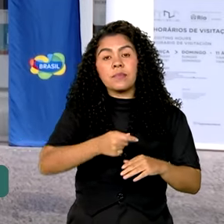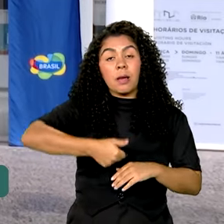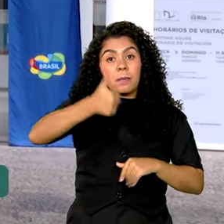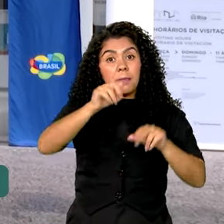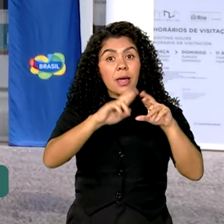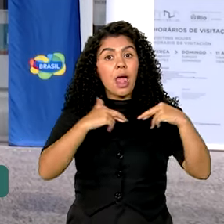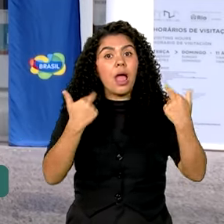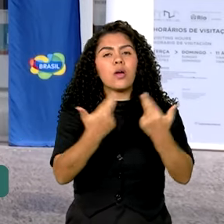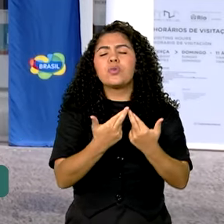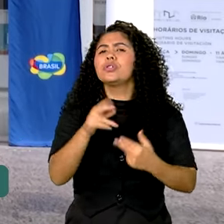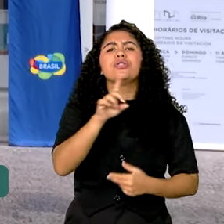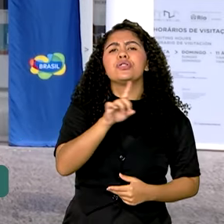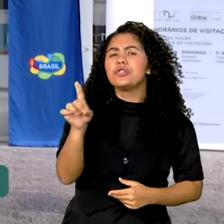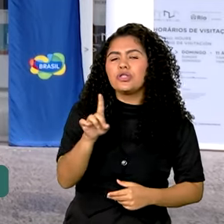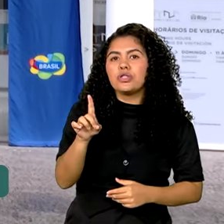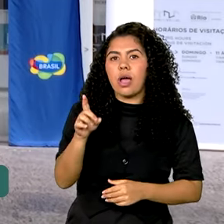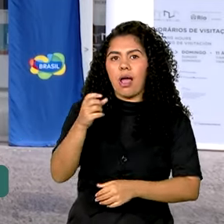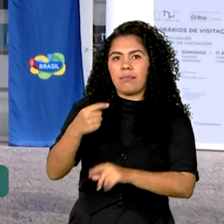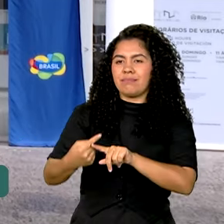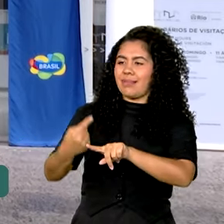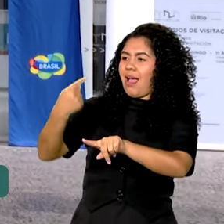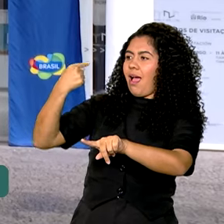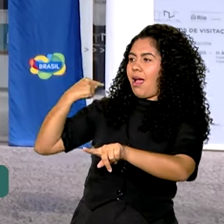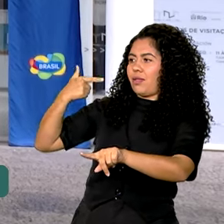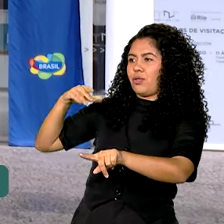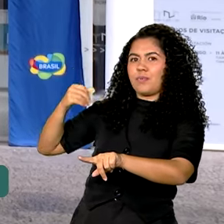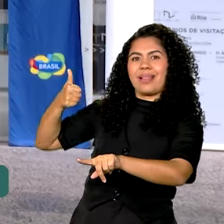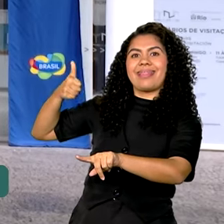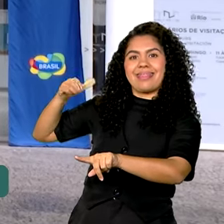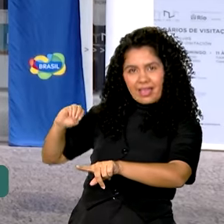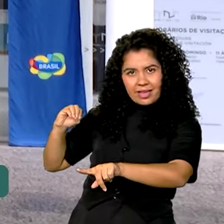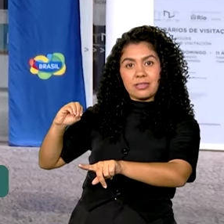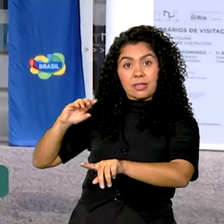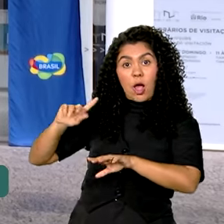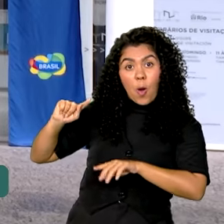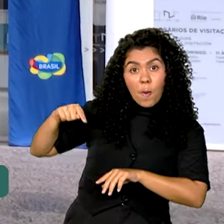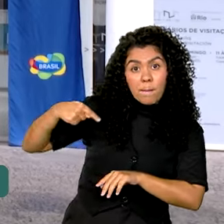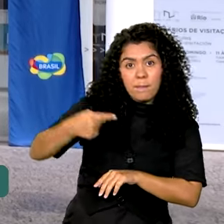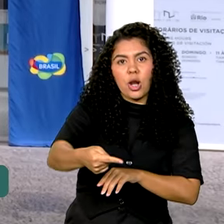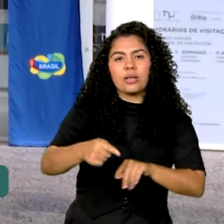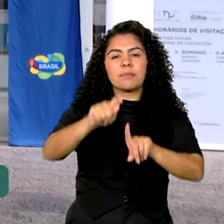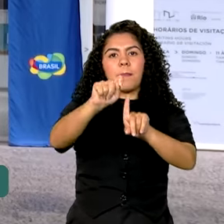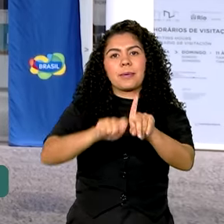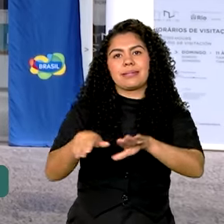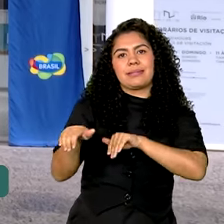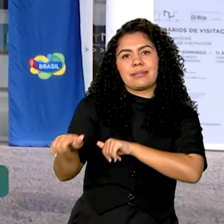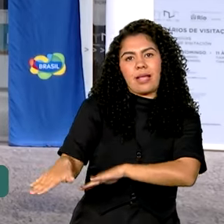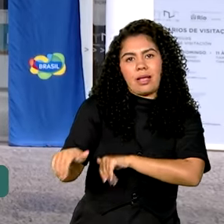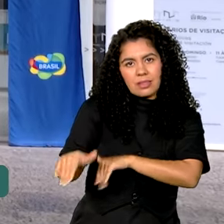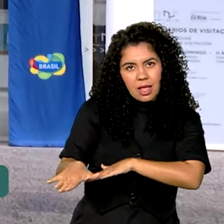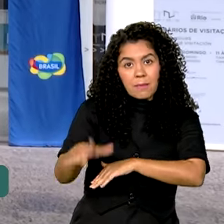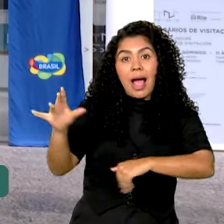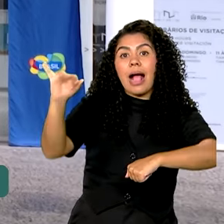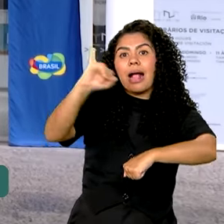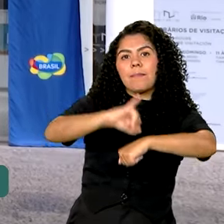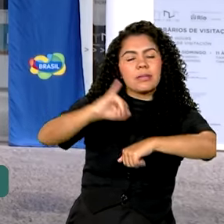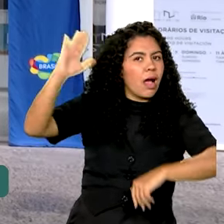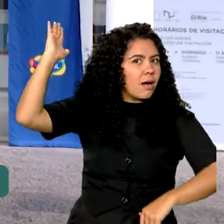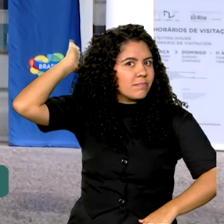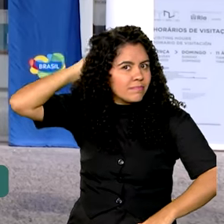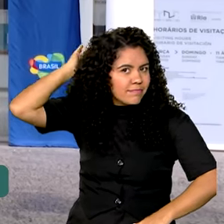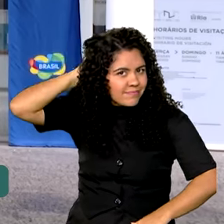G20 aconteceu em 2010. E o próximo encontro acontece em setembro, como você disse, na capital do Pará,